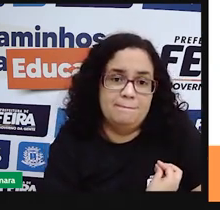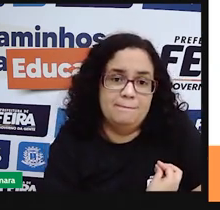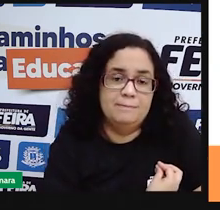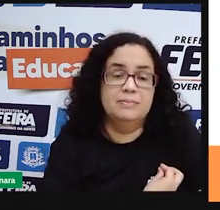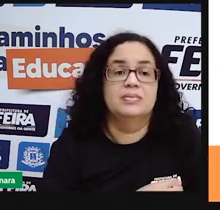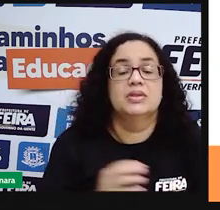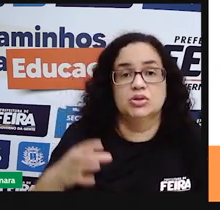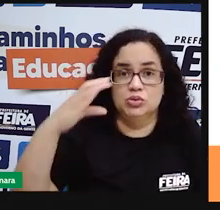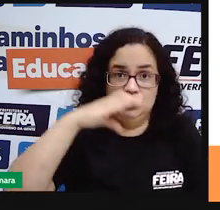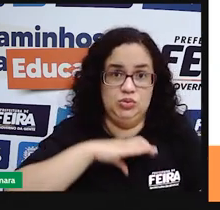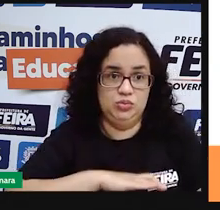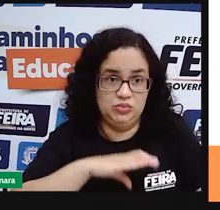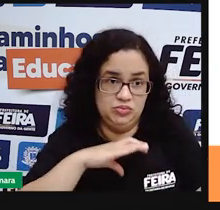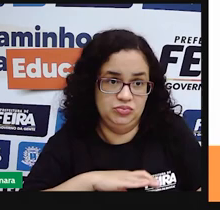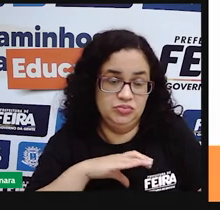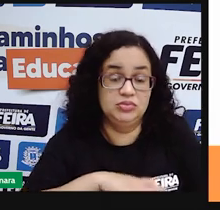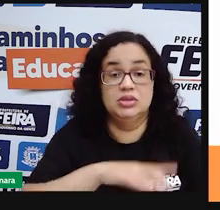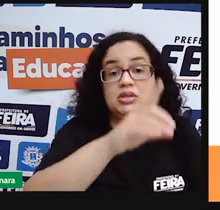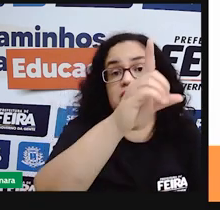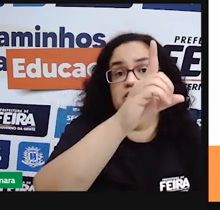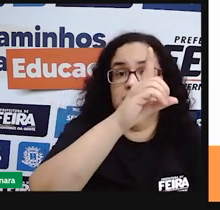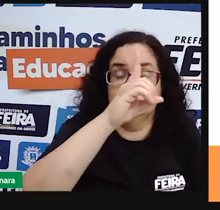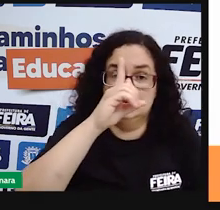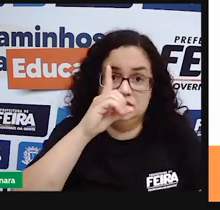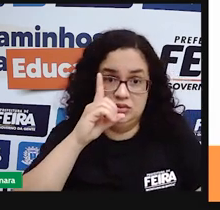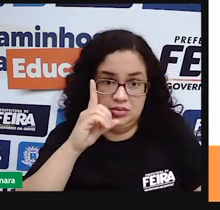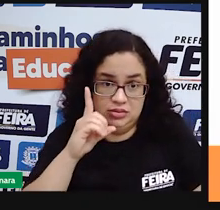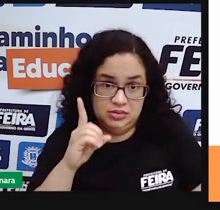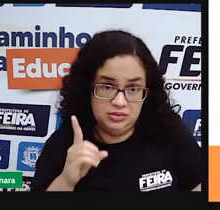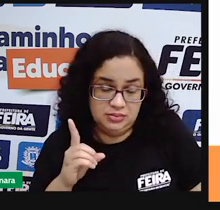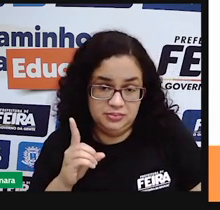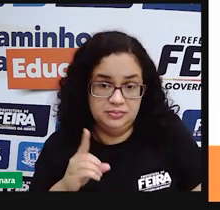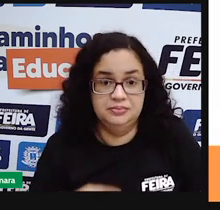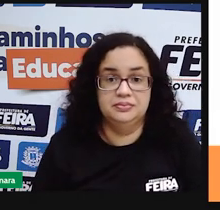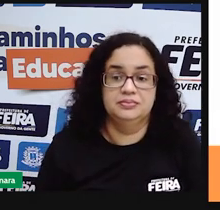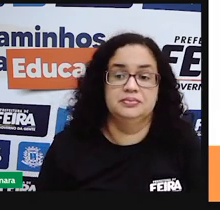portugueses, que chegaram para explorar as riquezas.